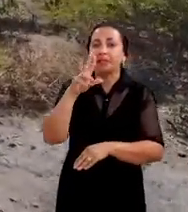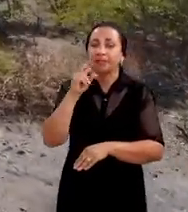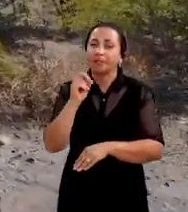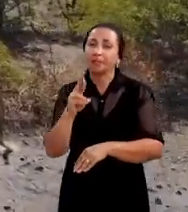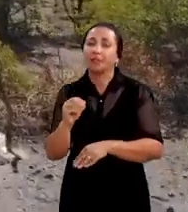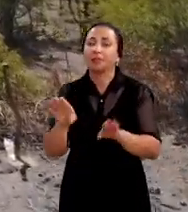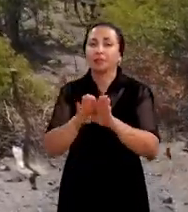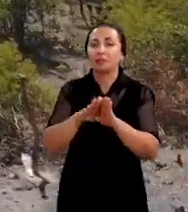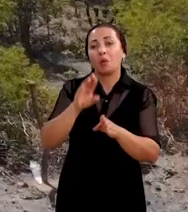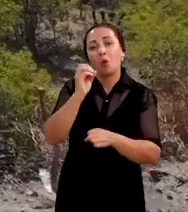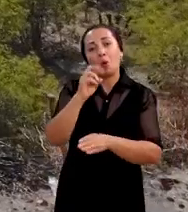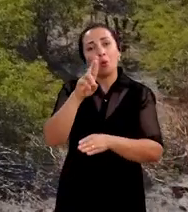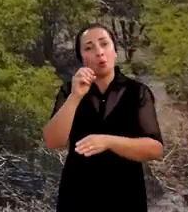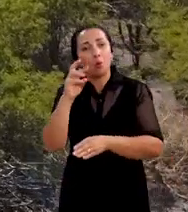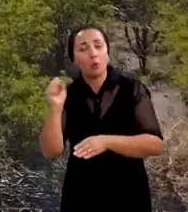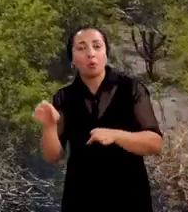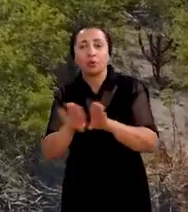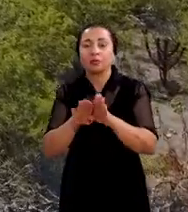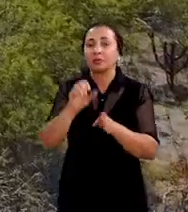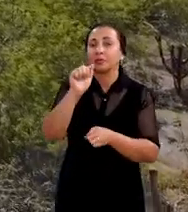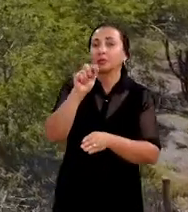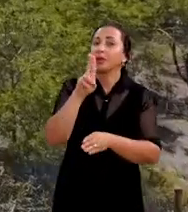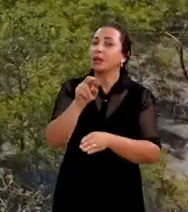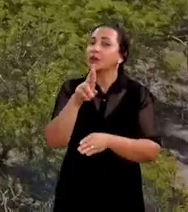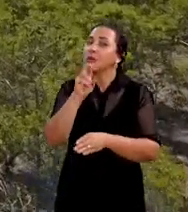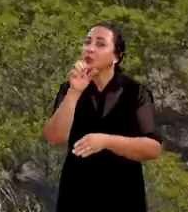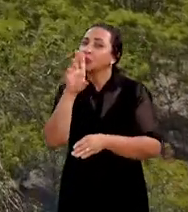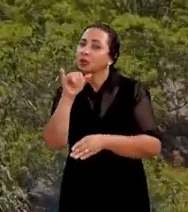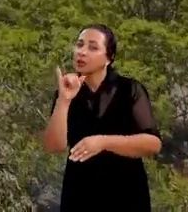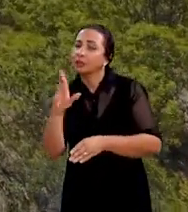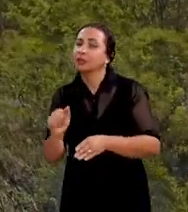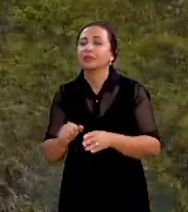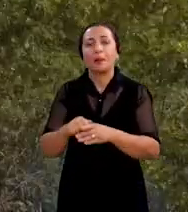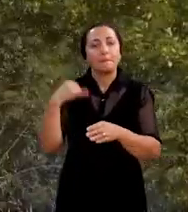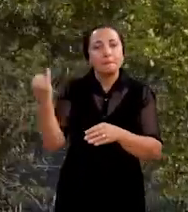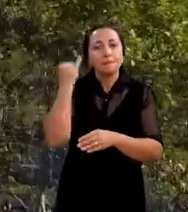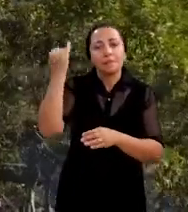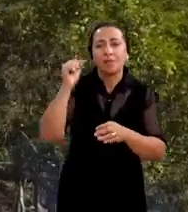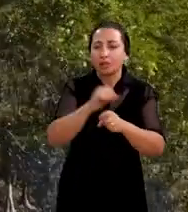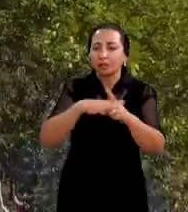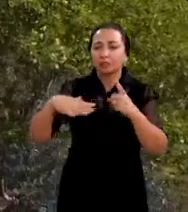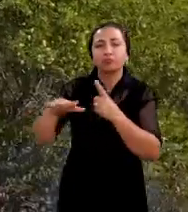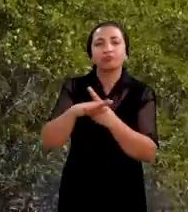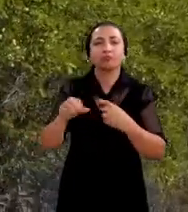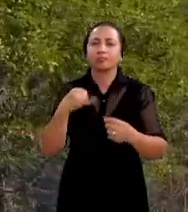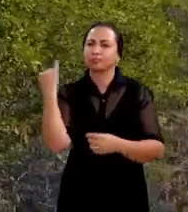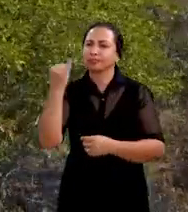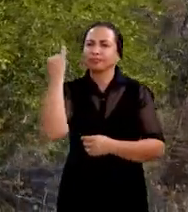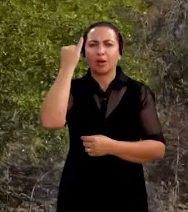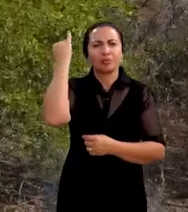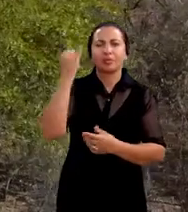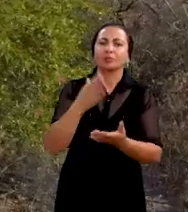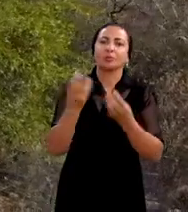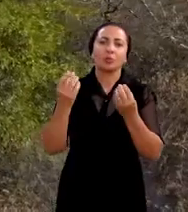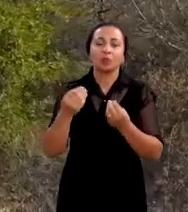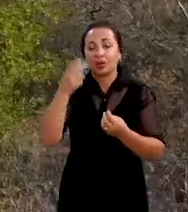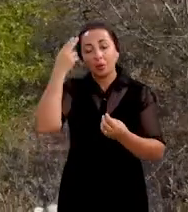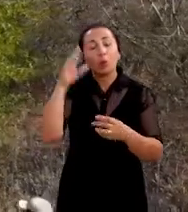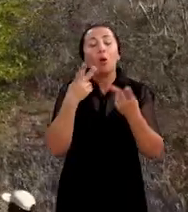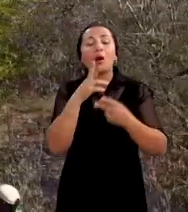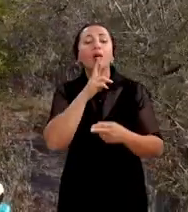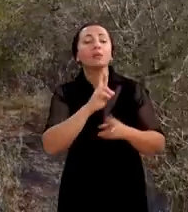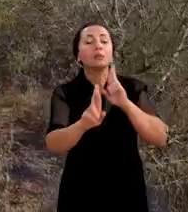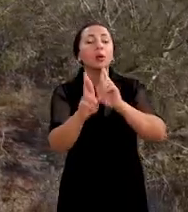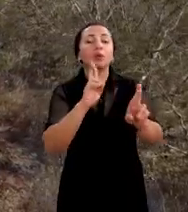e a rubeira do sertão, que inclusive é uma espécie que tem uma importância ecológica muito grande, para entender quais as